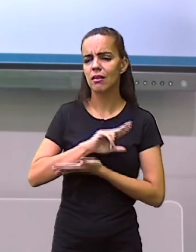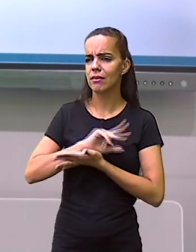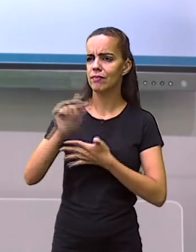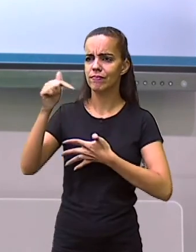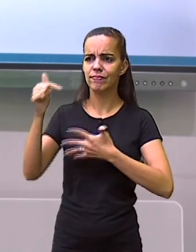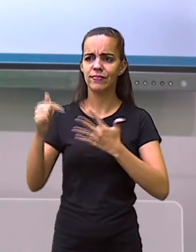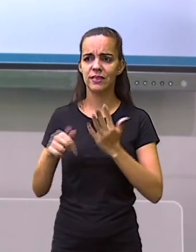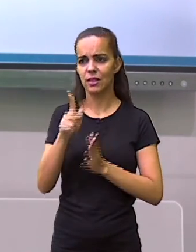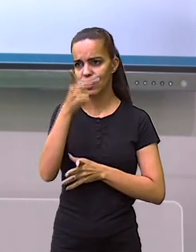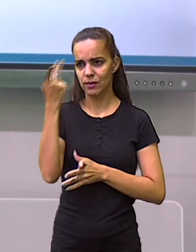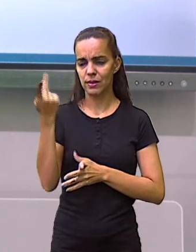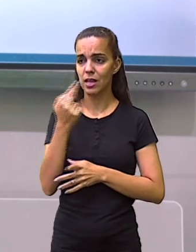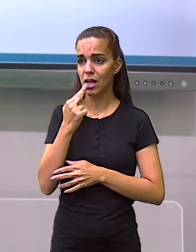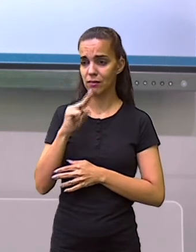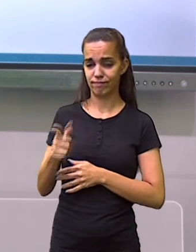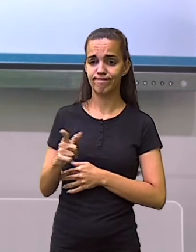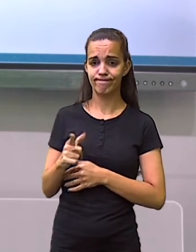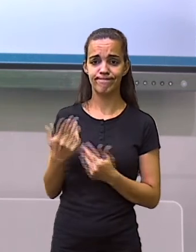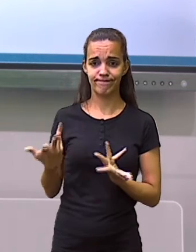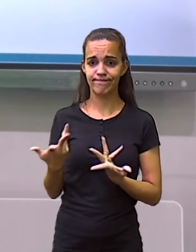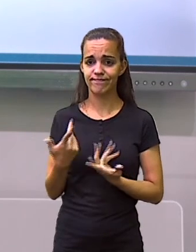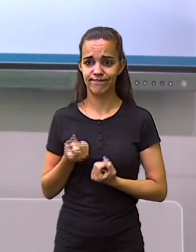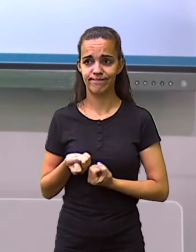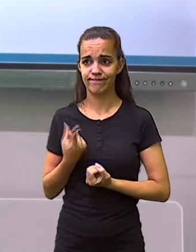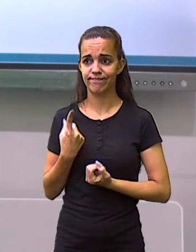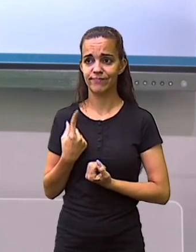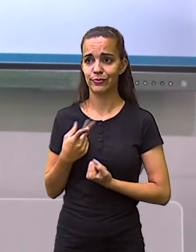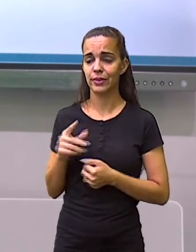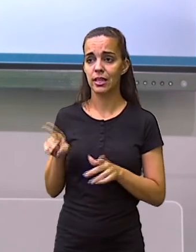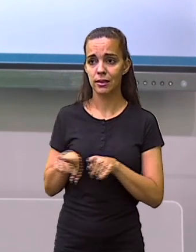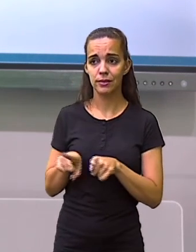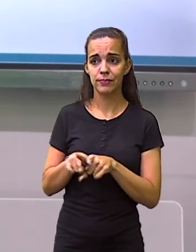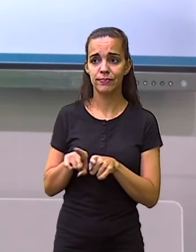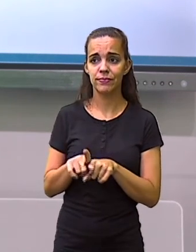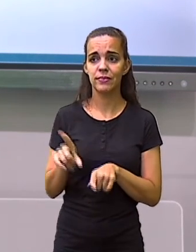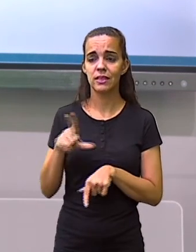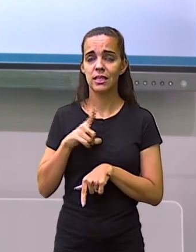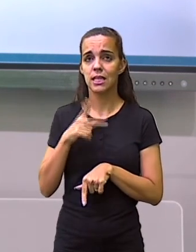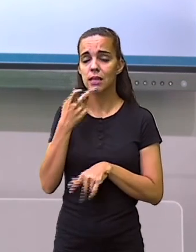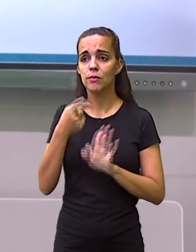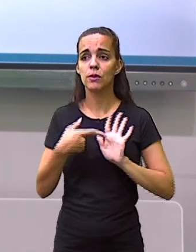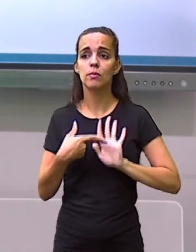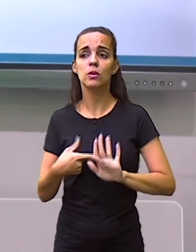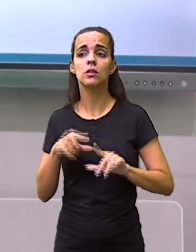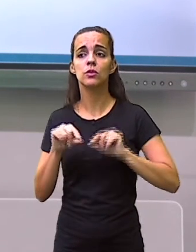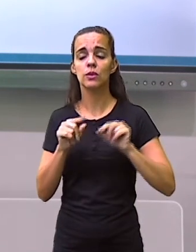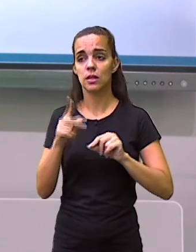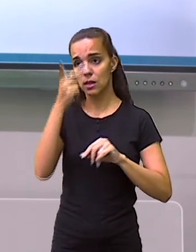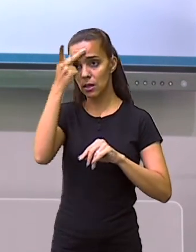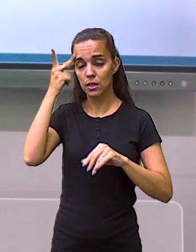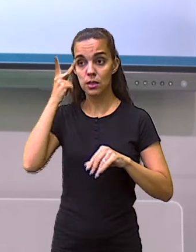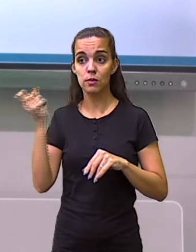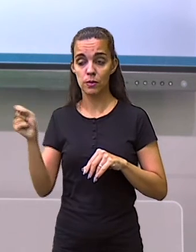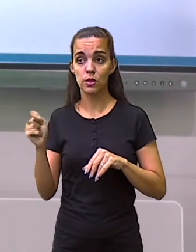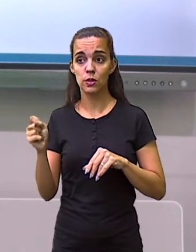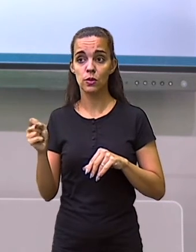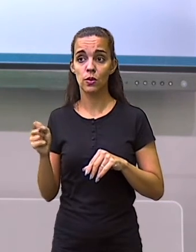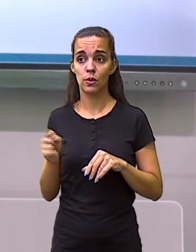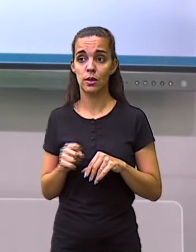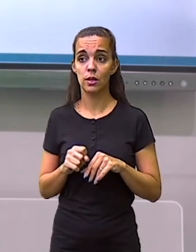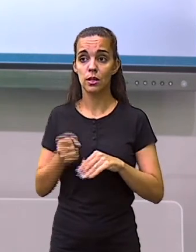casos, até uma língua diferente. Também, temos que destacar que os migrantes ainda